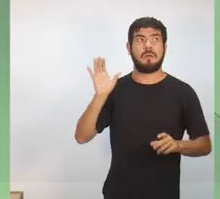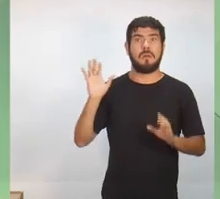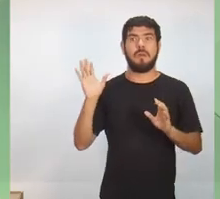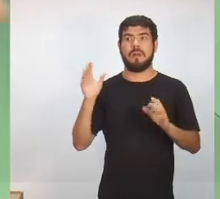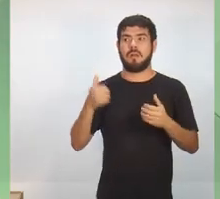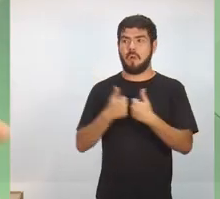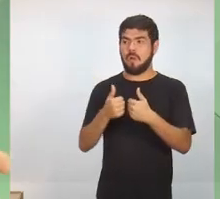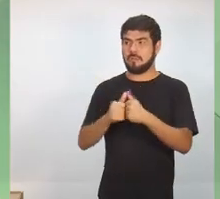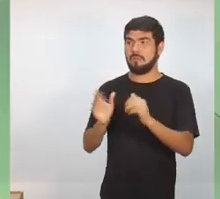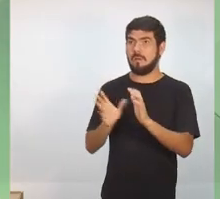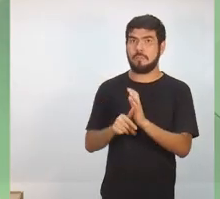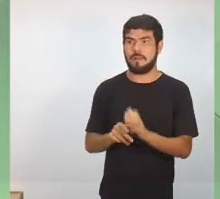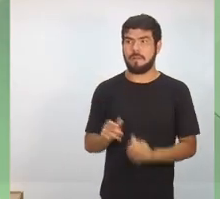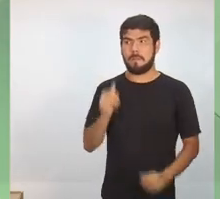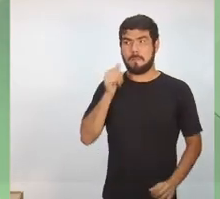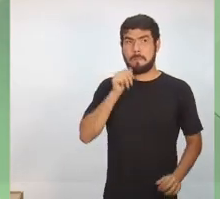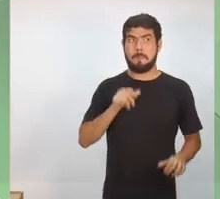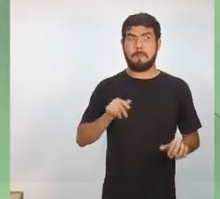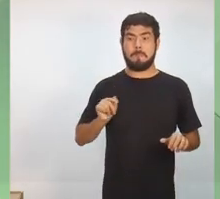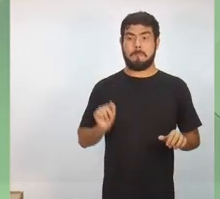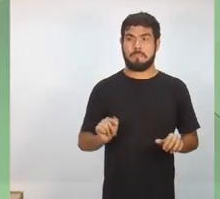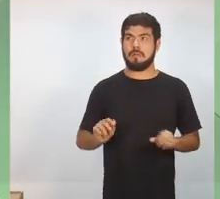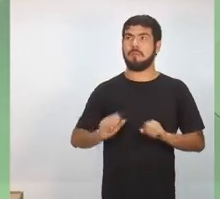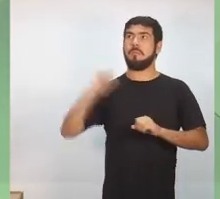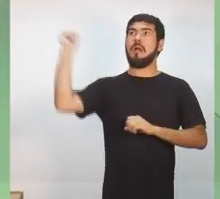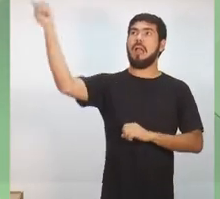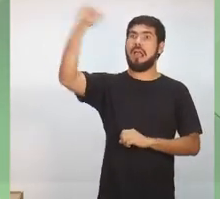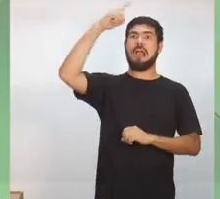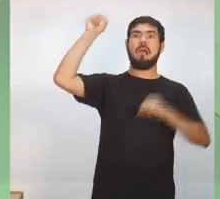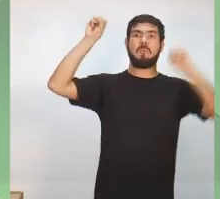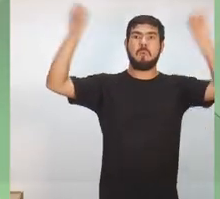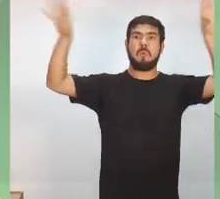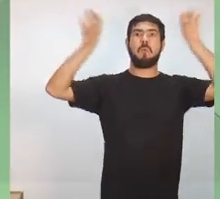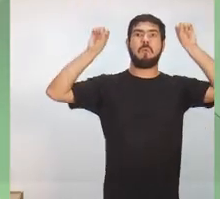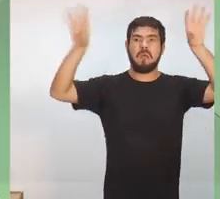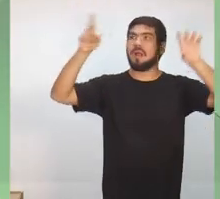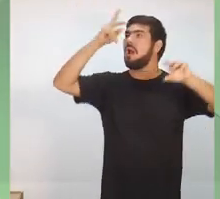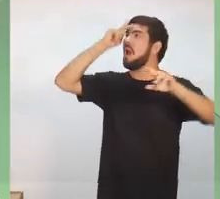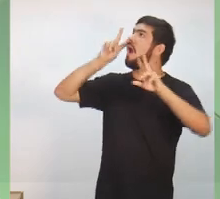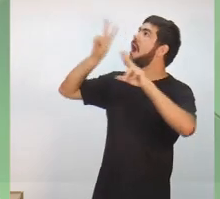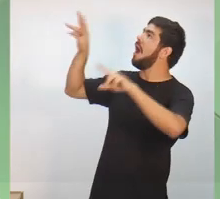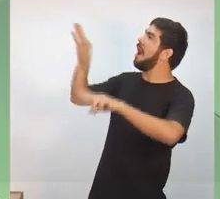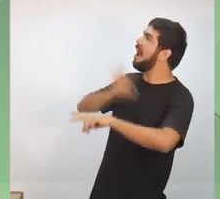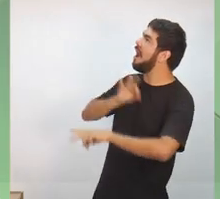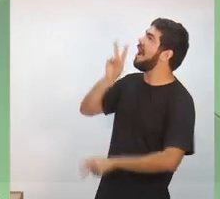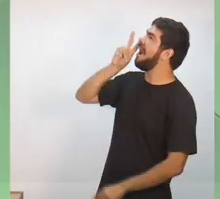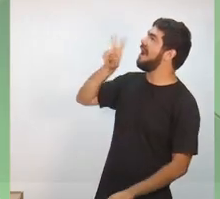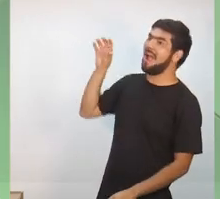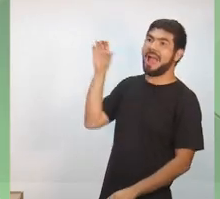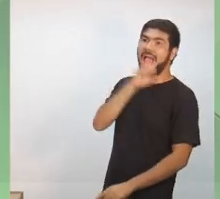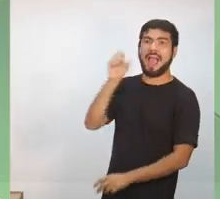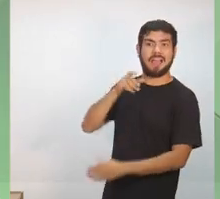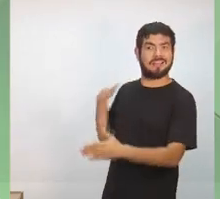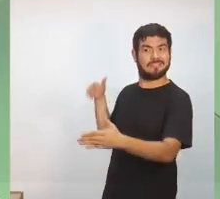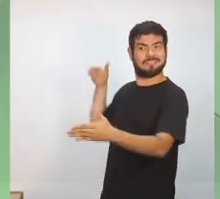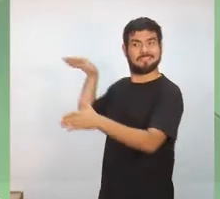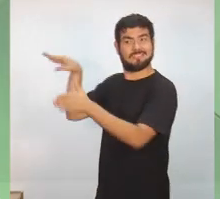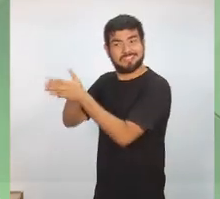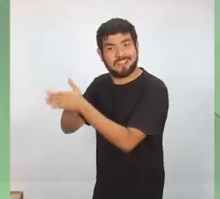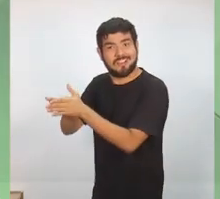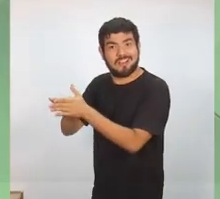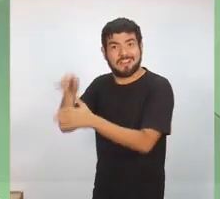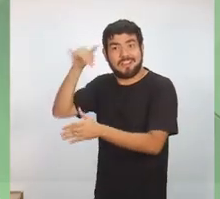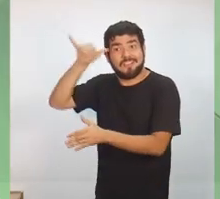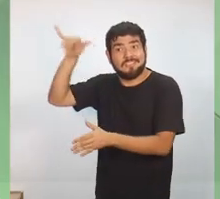ônibus estiver passando por um assalto. E isso faz com que a polícia possa chegar mais rápido e evitar,